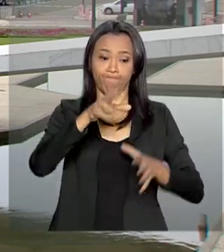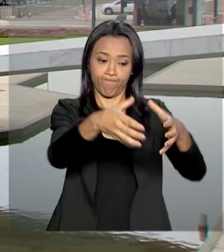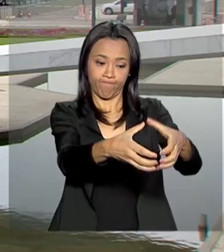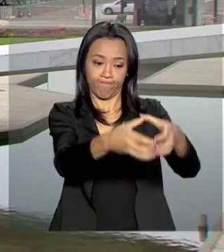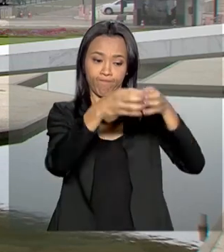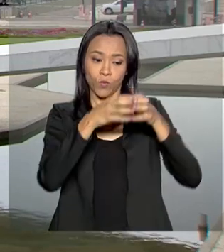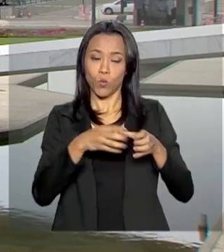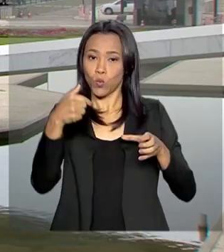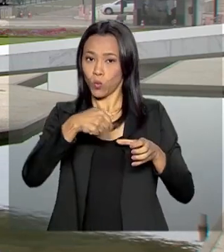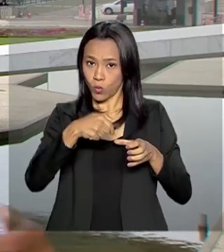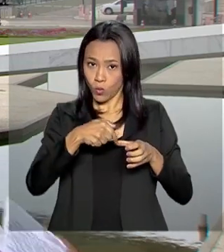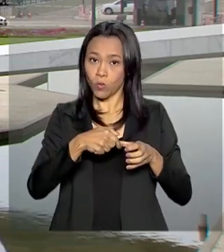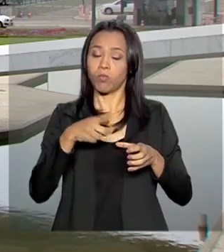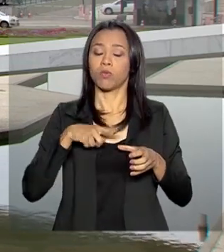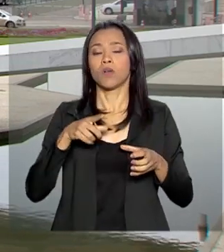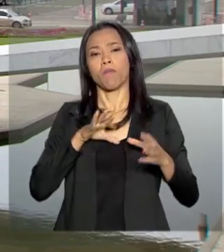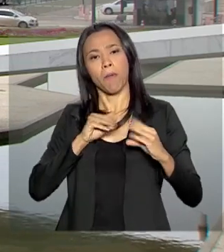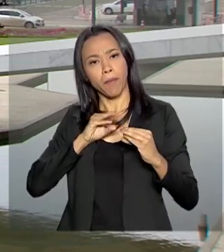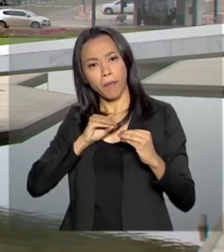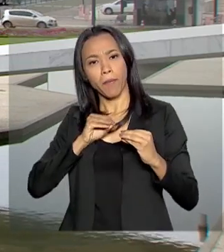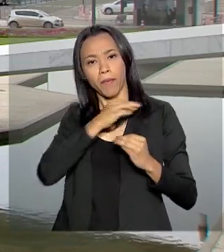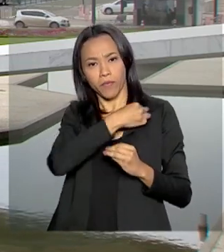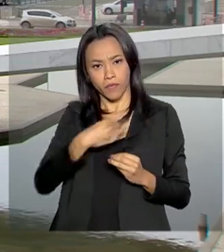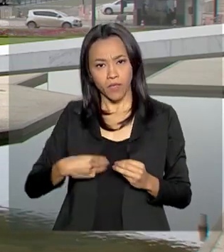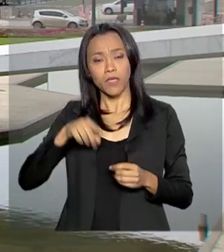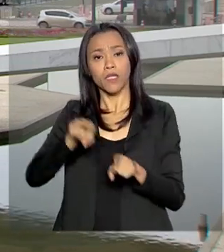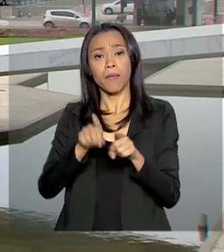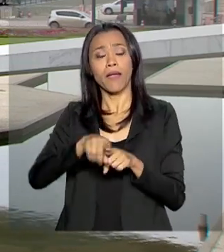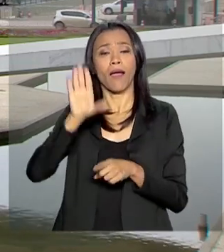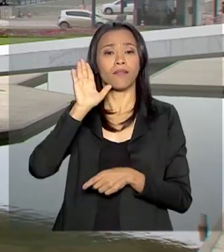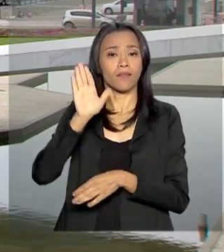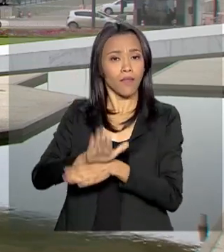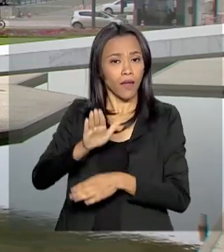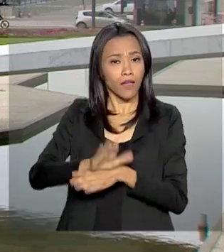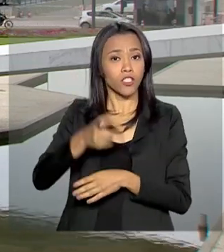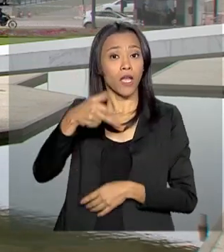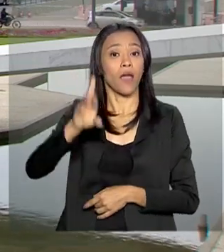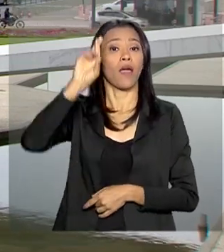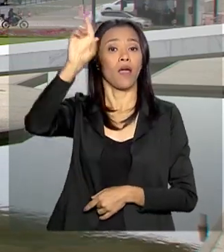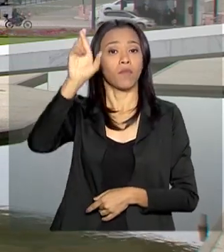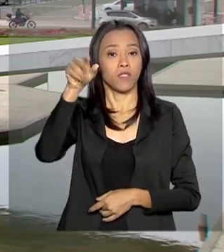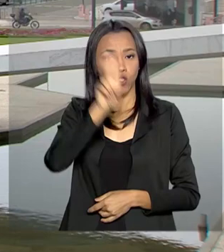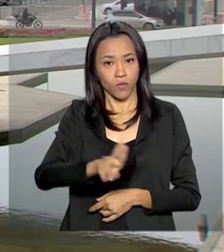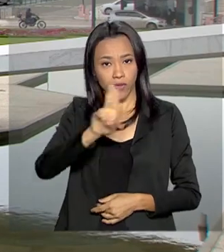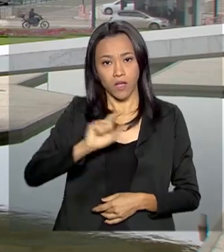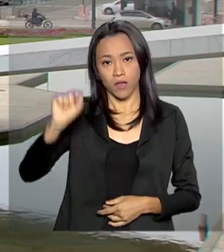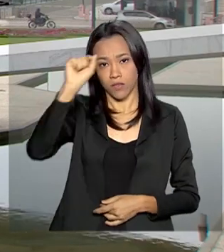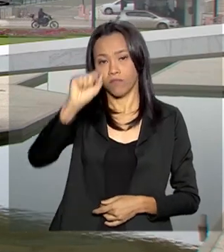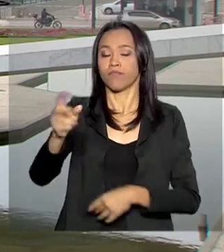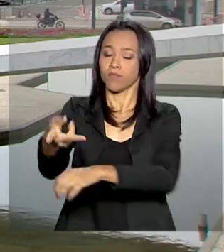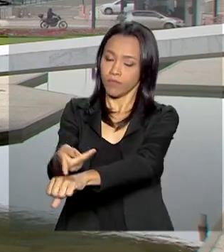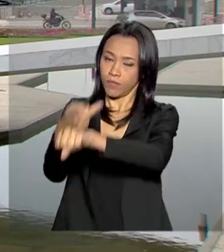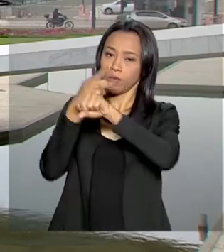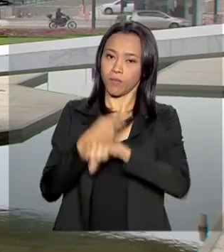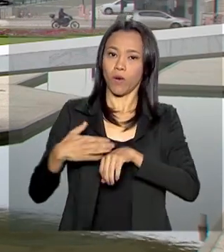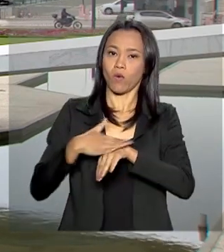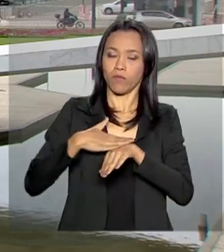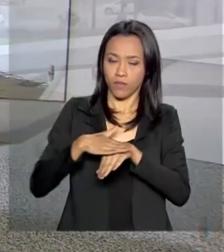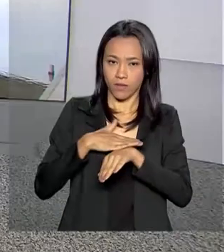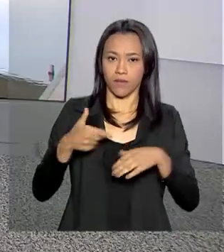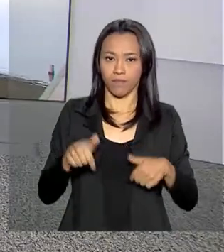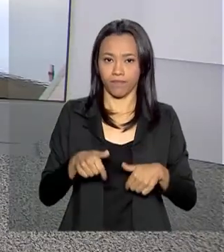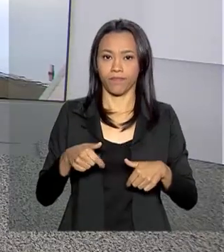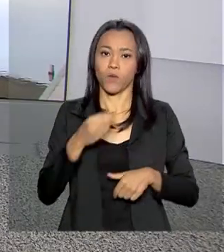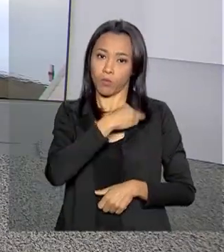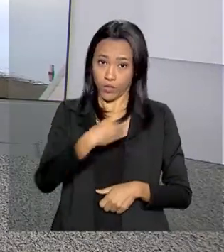de Ensino e à tarde tem outros dois encontros com representantes de universidades. É isso, Carla, volto com você. Tá certo,